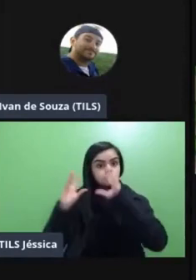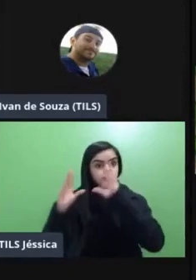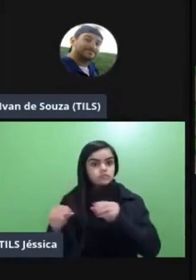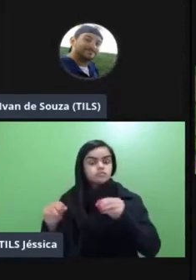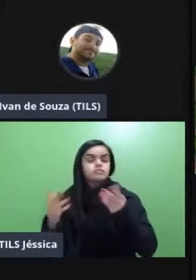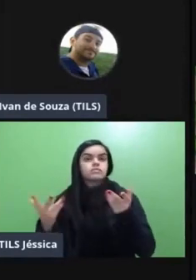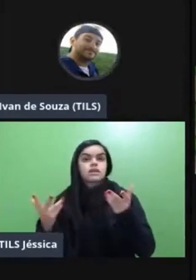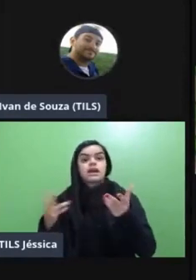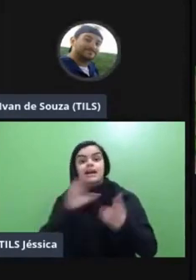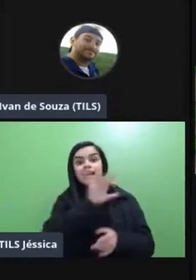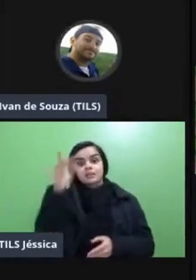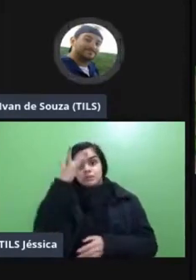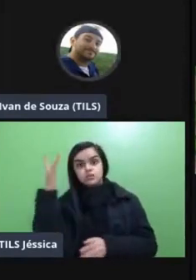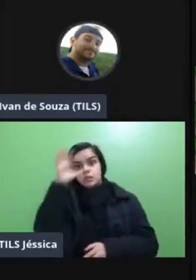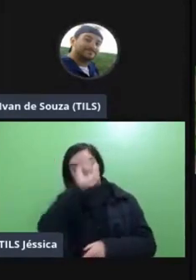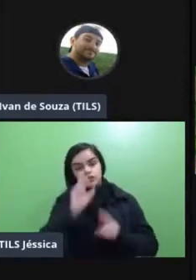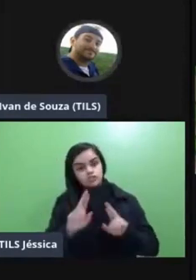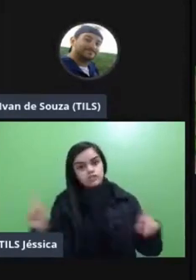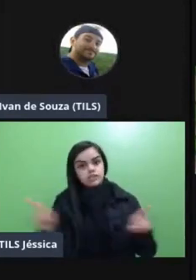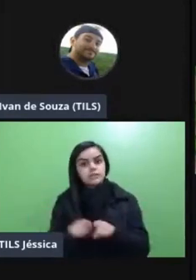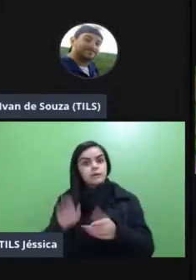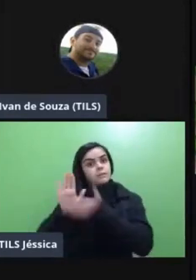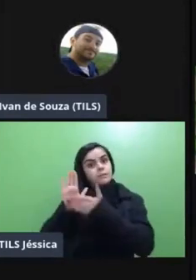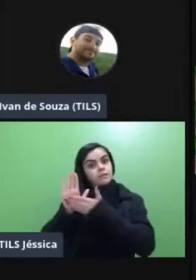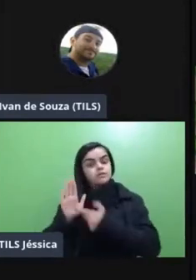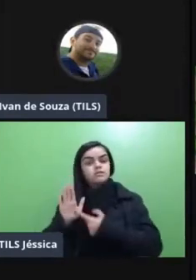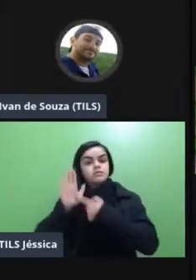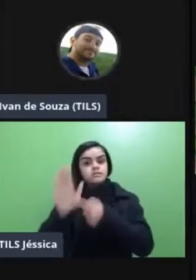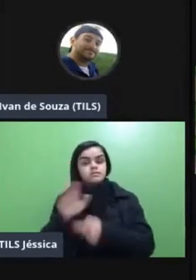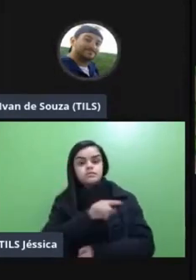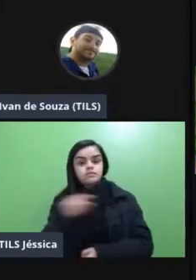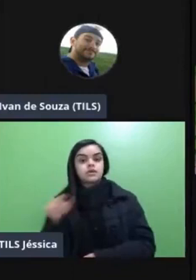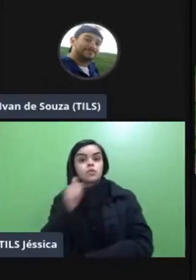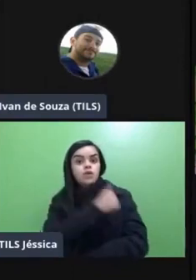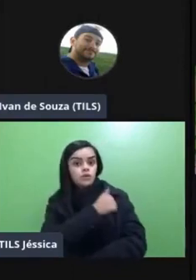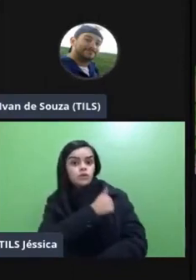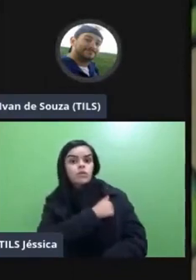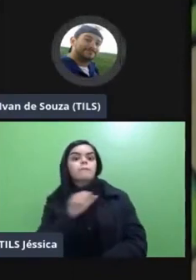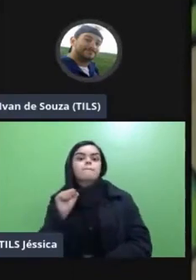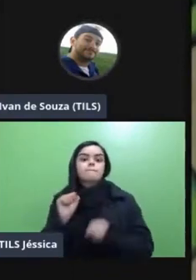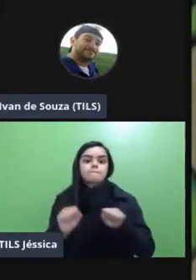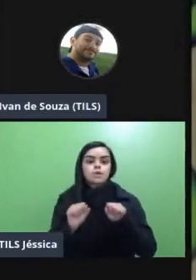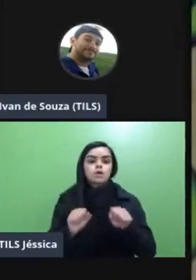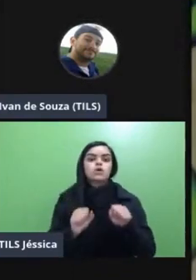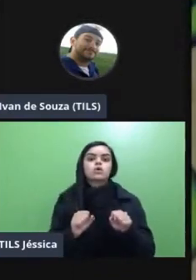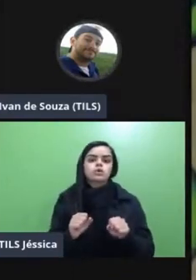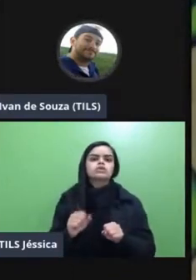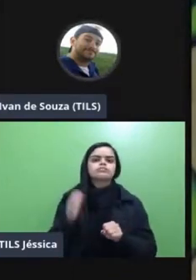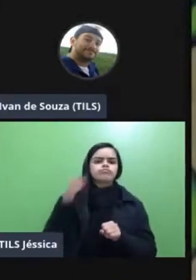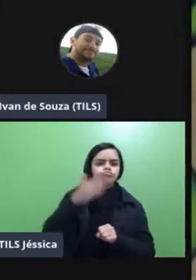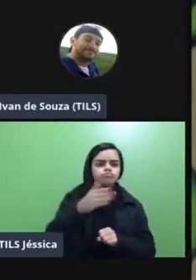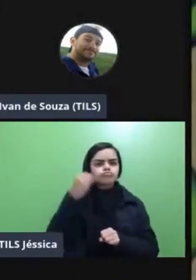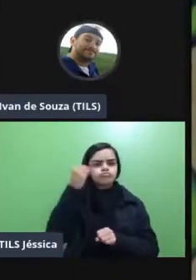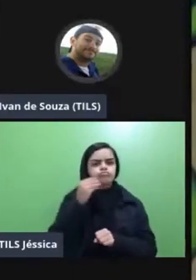jeito é eu vou colocar algumas propostas de estação e os alunos vão os estudantes vão poder passar pelas estações ou